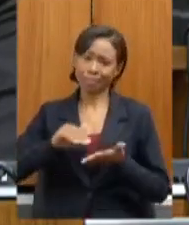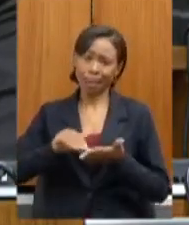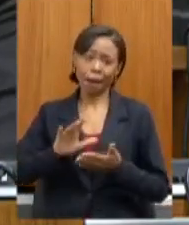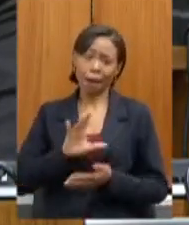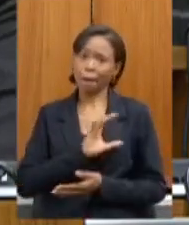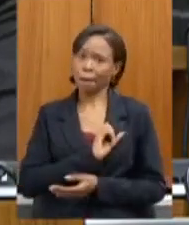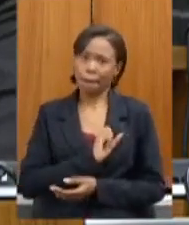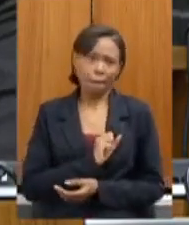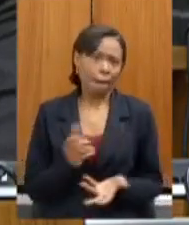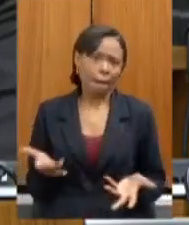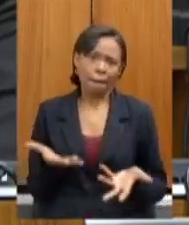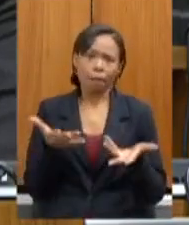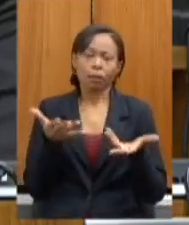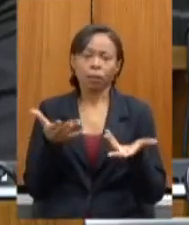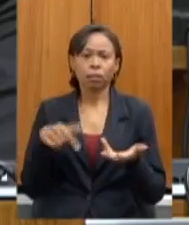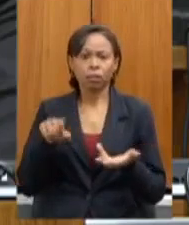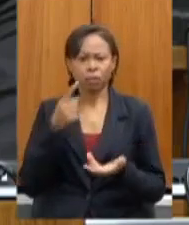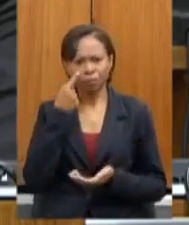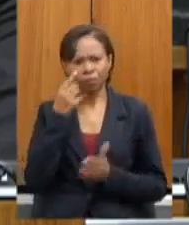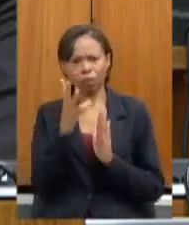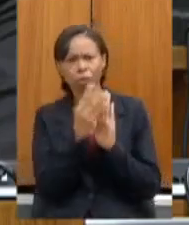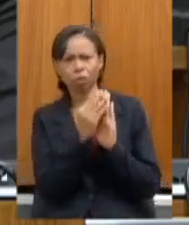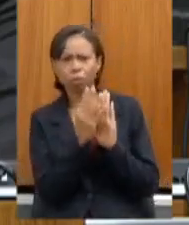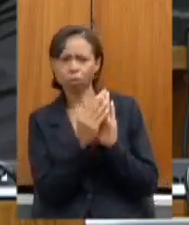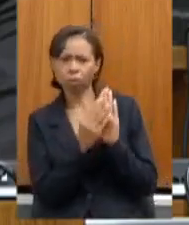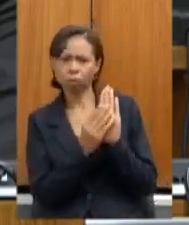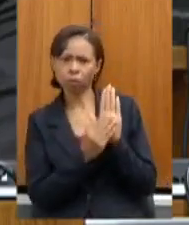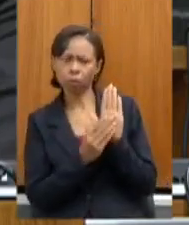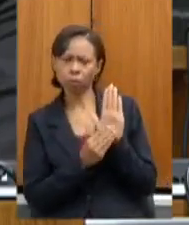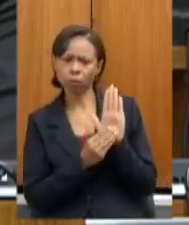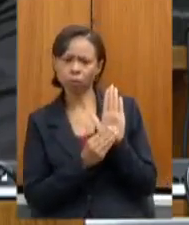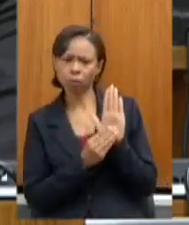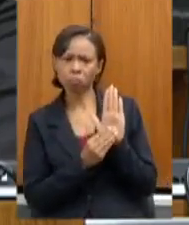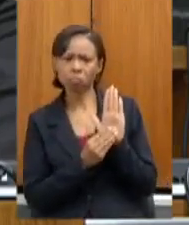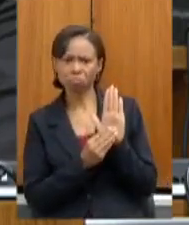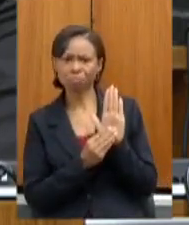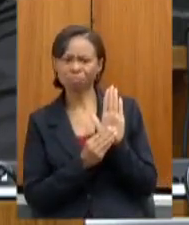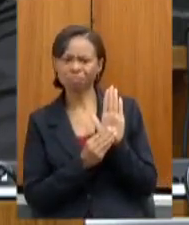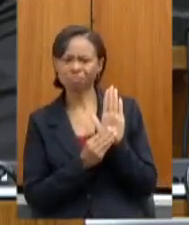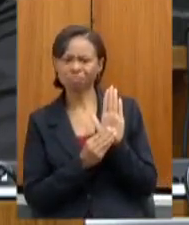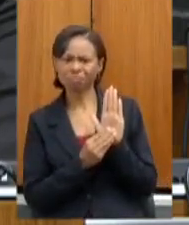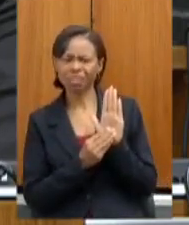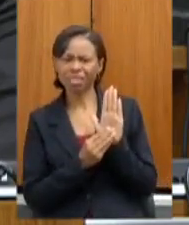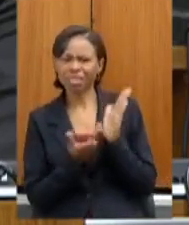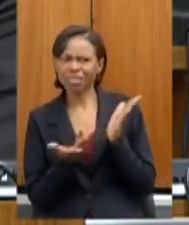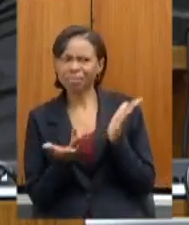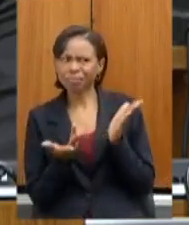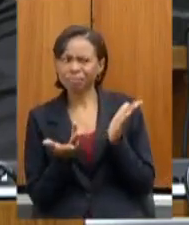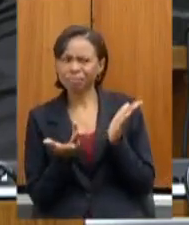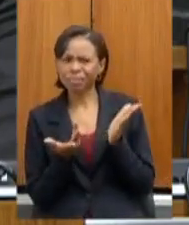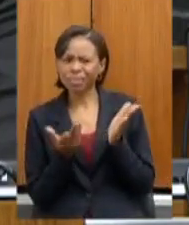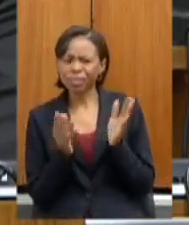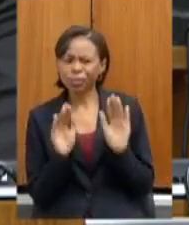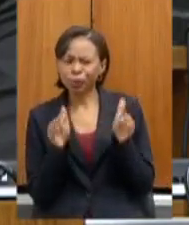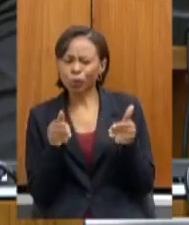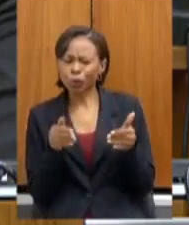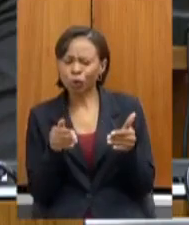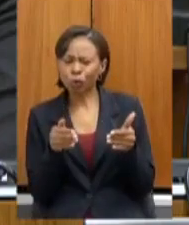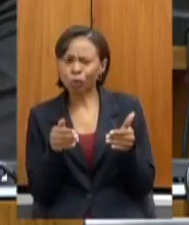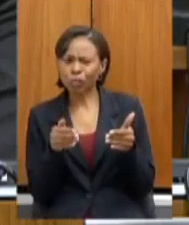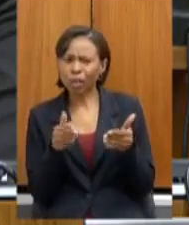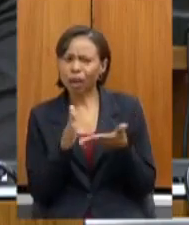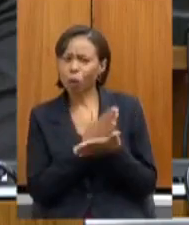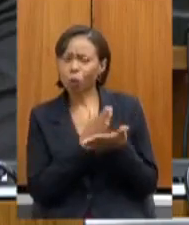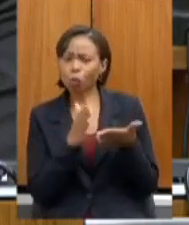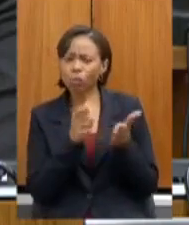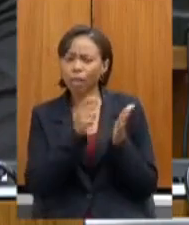como que trata de extremamente técnico quando se trata de alguns autores poucos autores liberais por